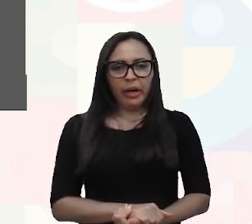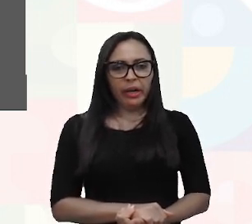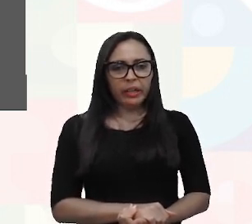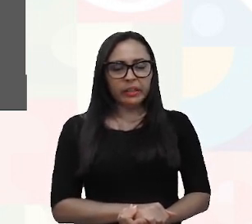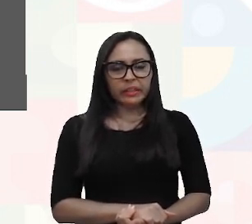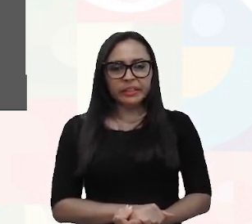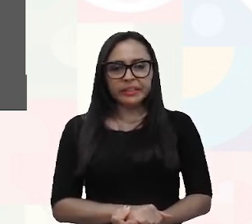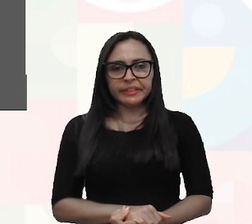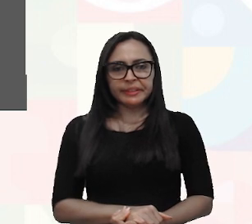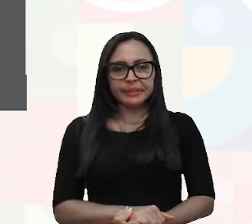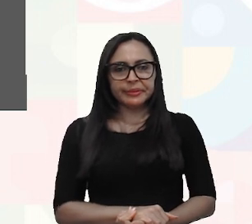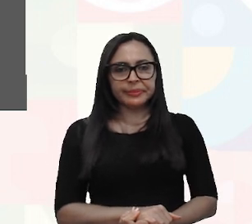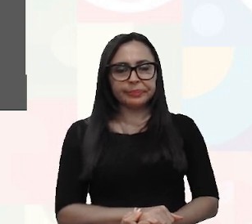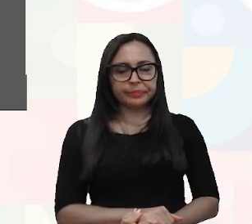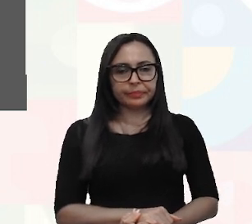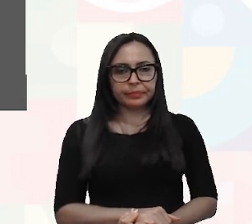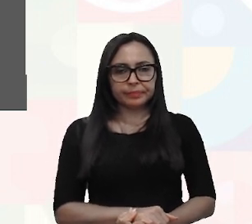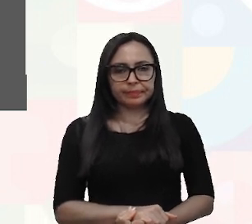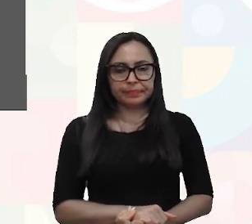Amanda,